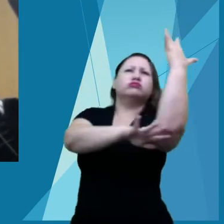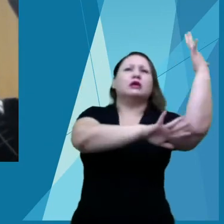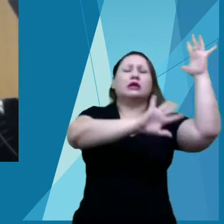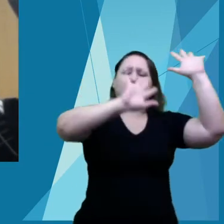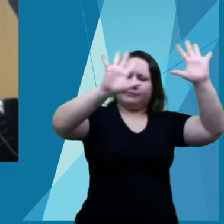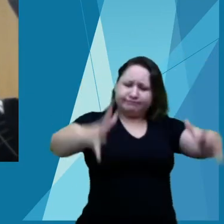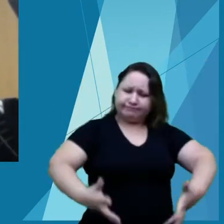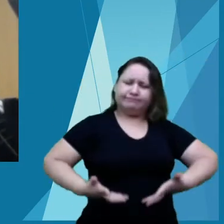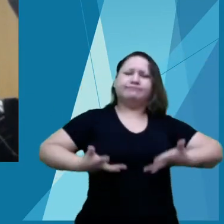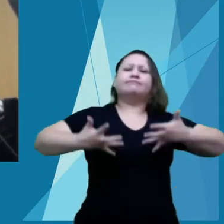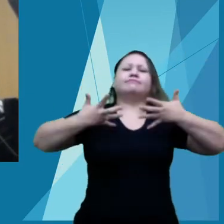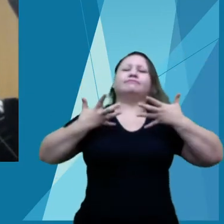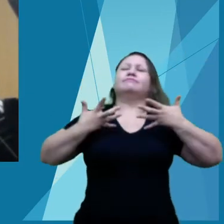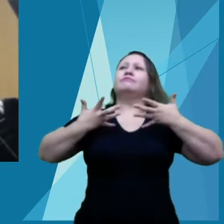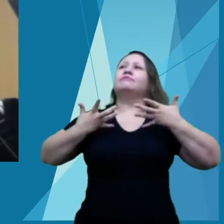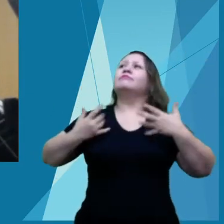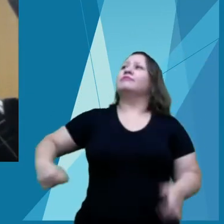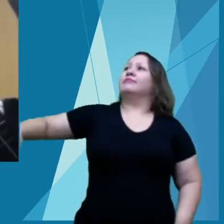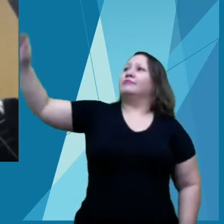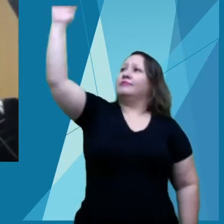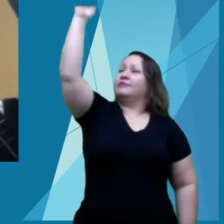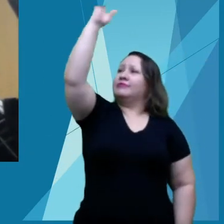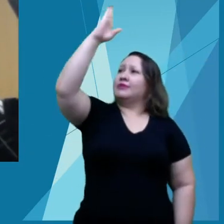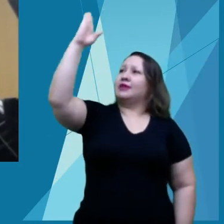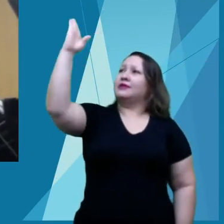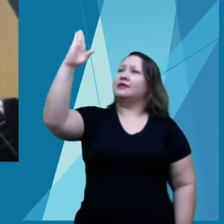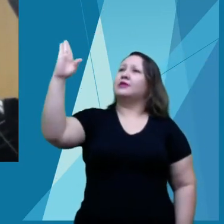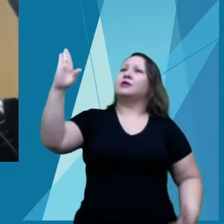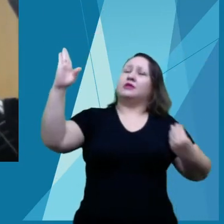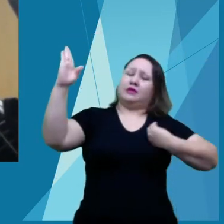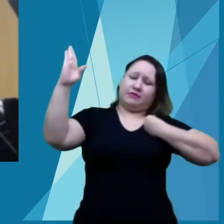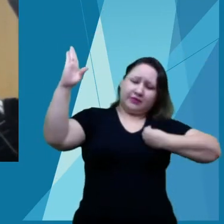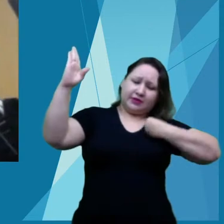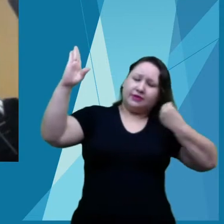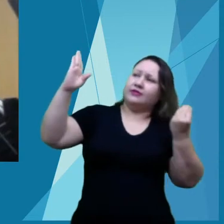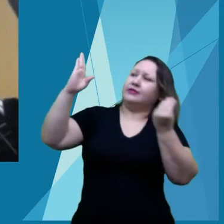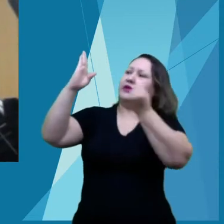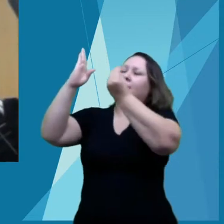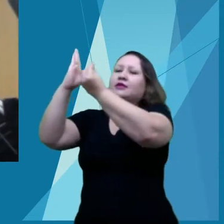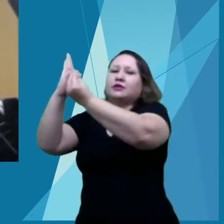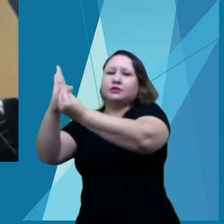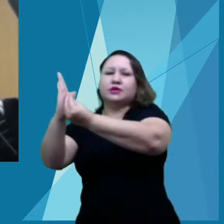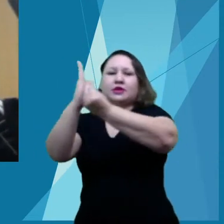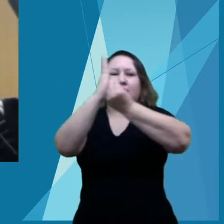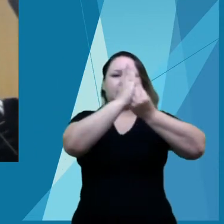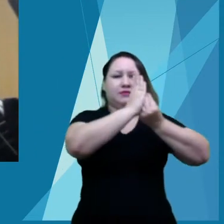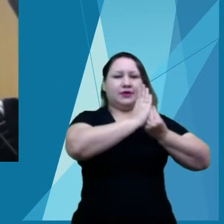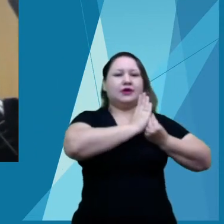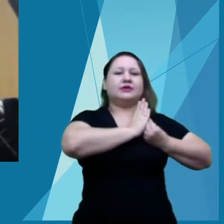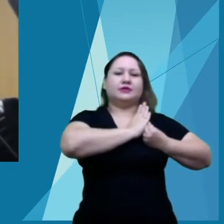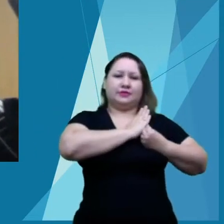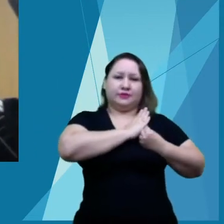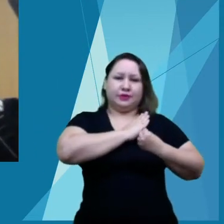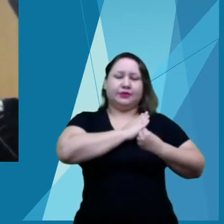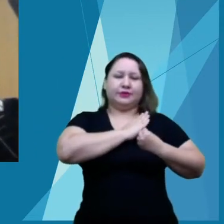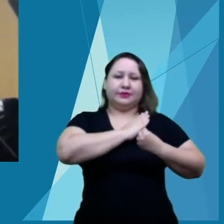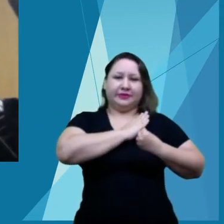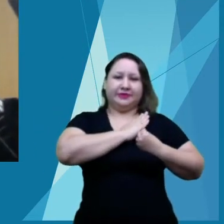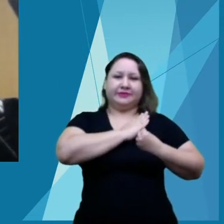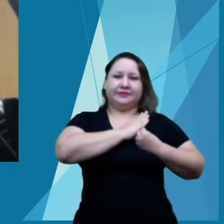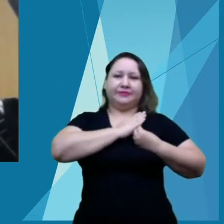idolatrada, salve, salve, Brasil de amor eterno seja